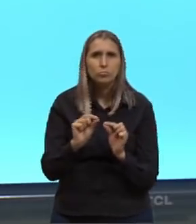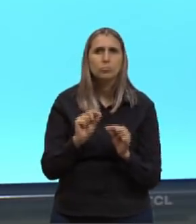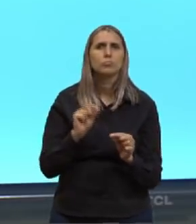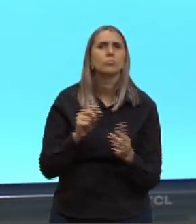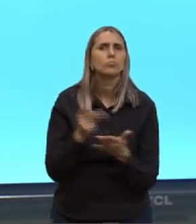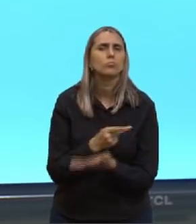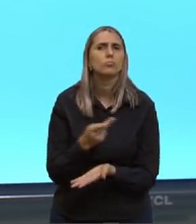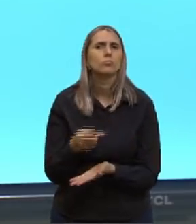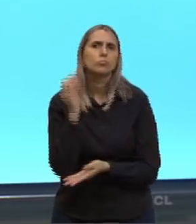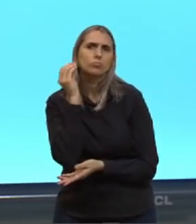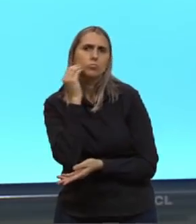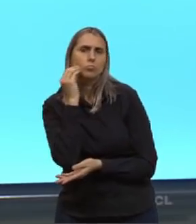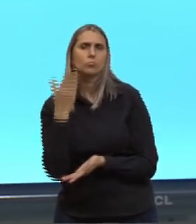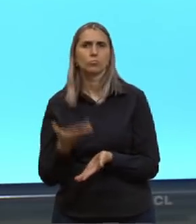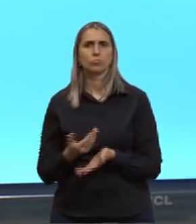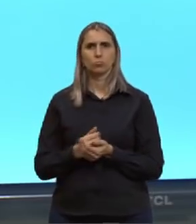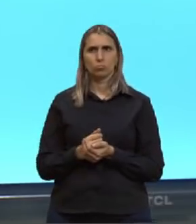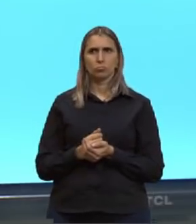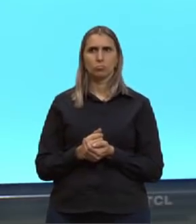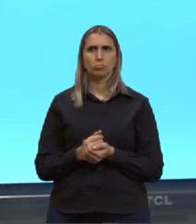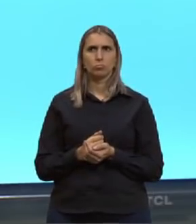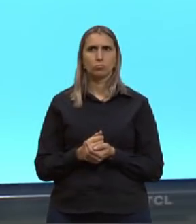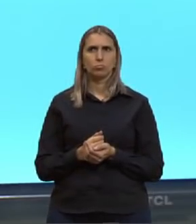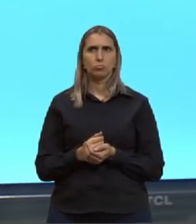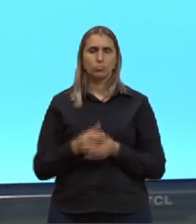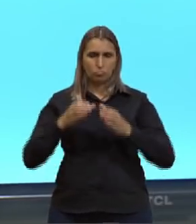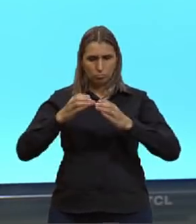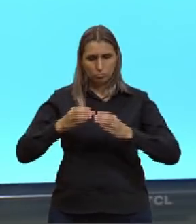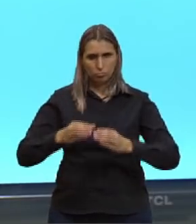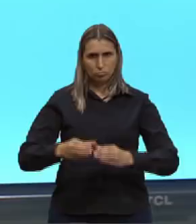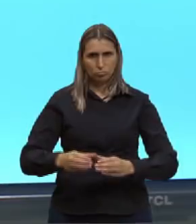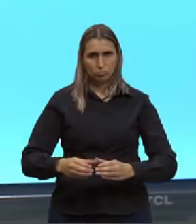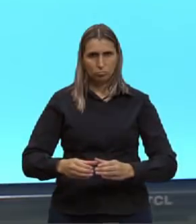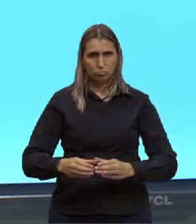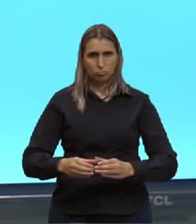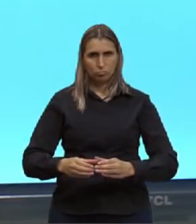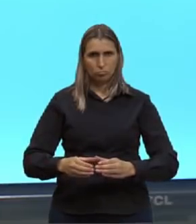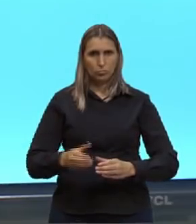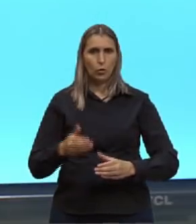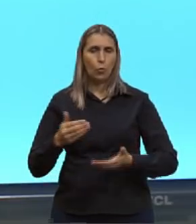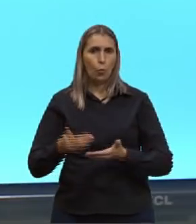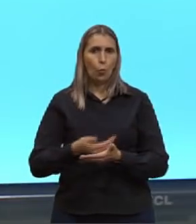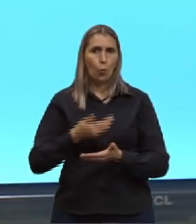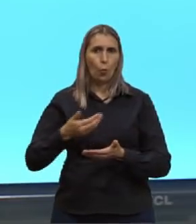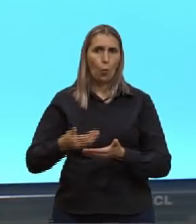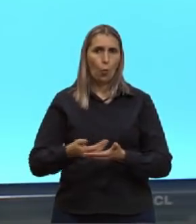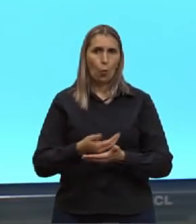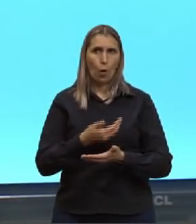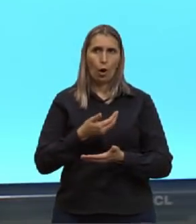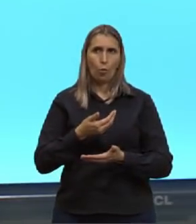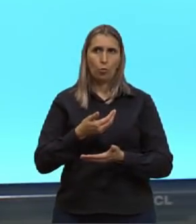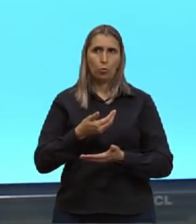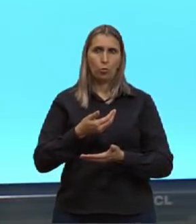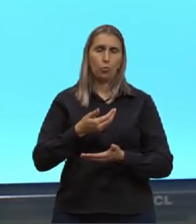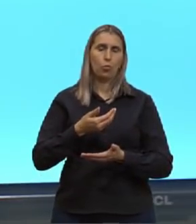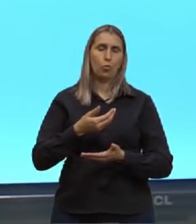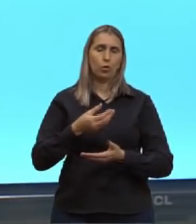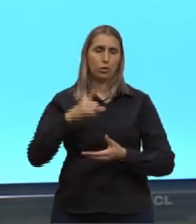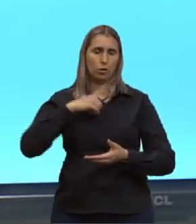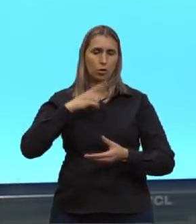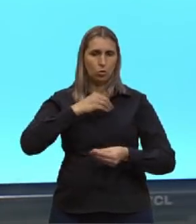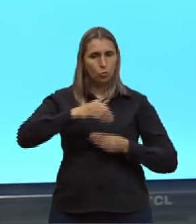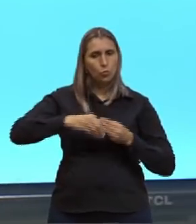aconteceu nesse experimento. Ele colocou em um frasco caldo nutritivo. Este caldo aqui contendo